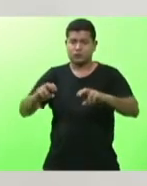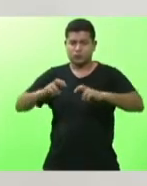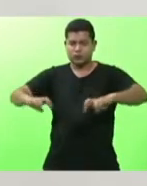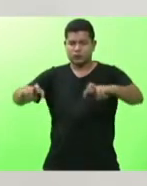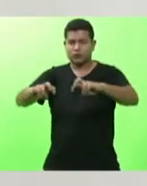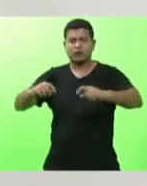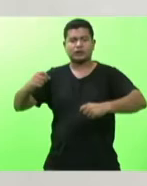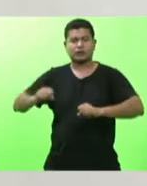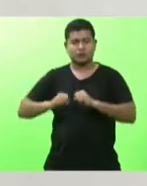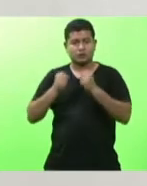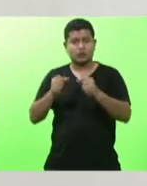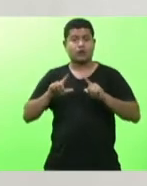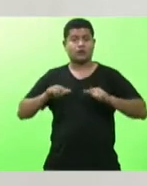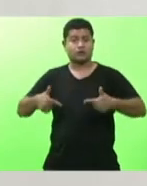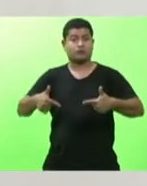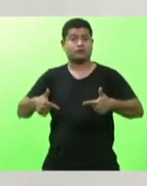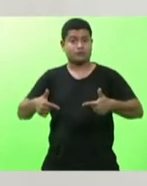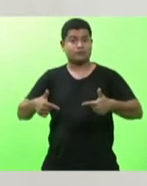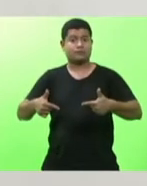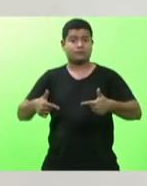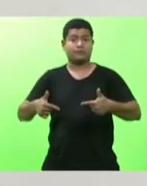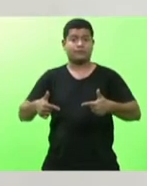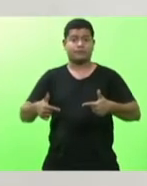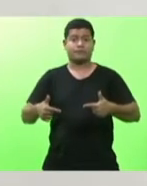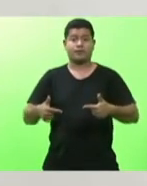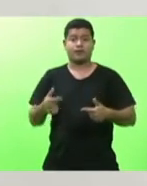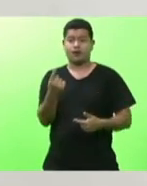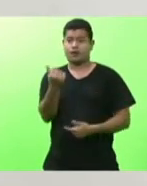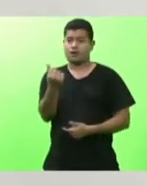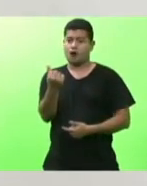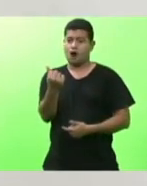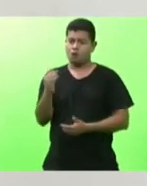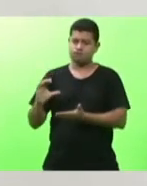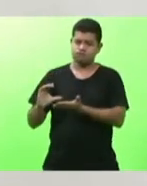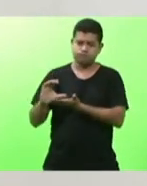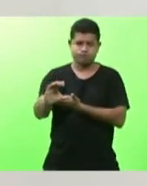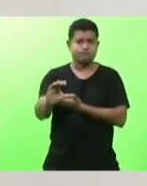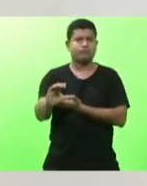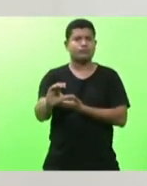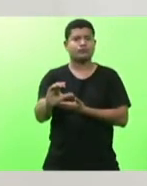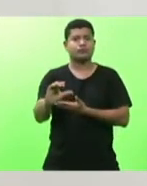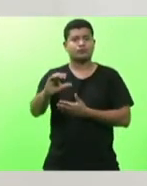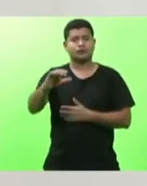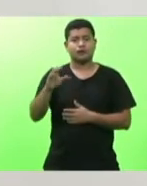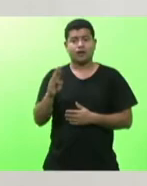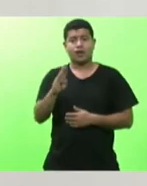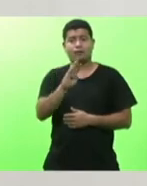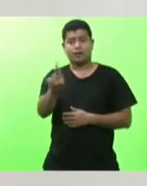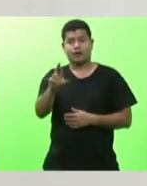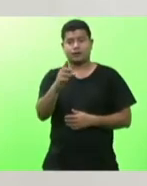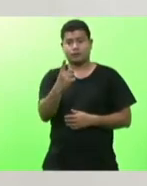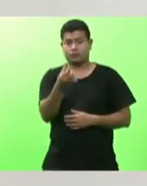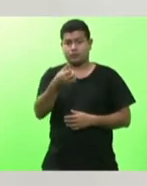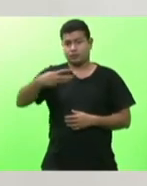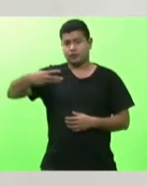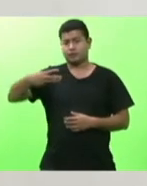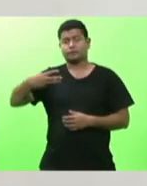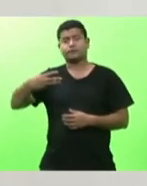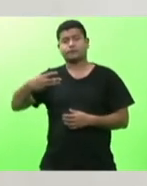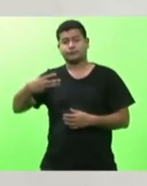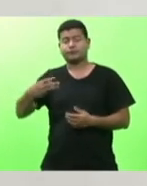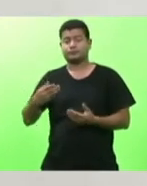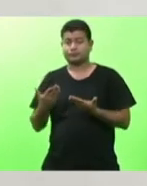de destinar recursos na BR-163 ou seja